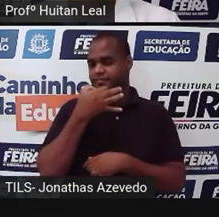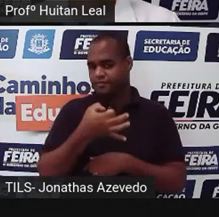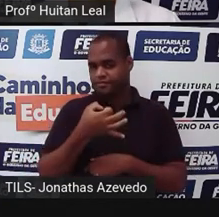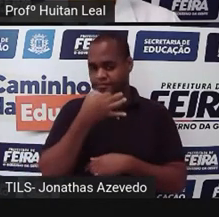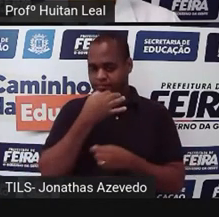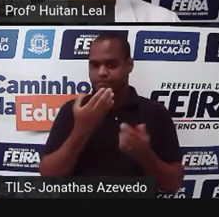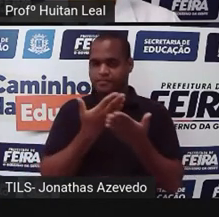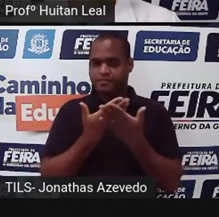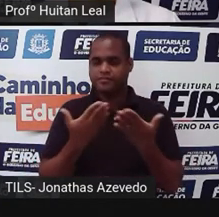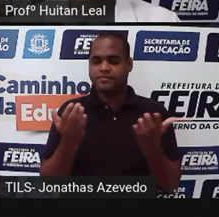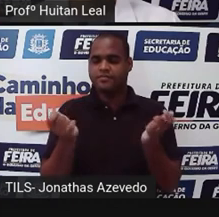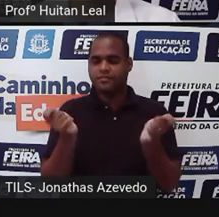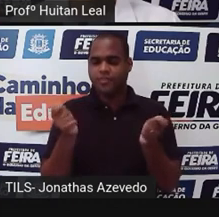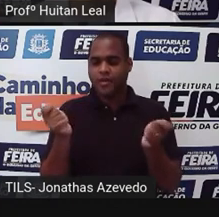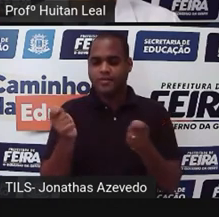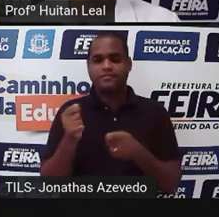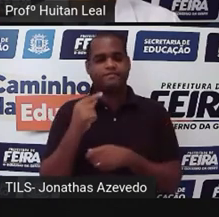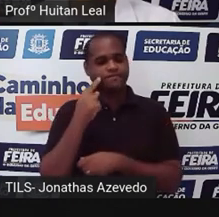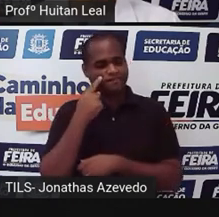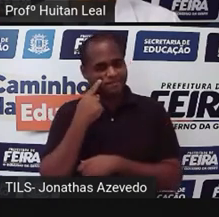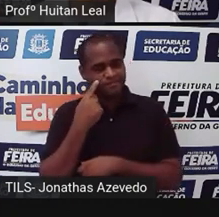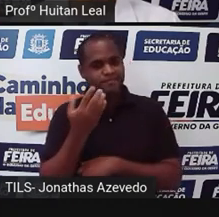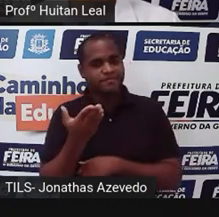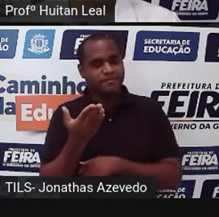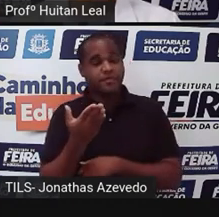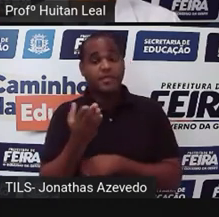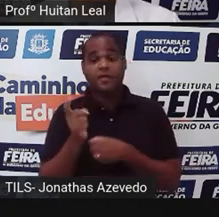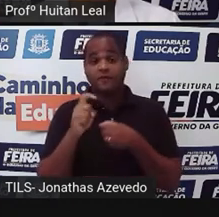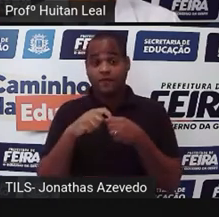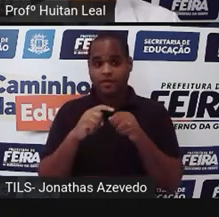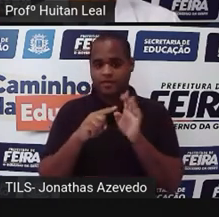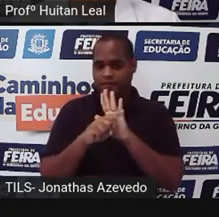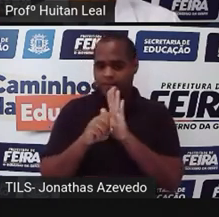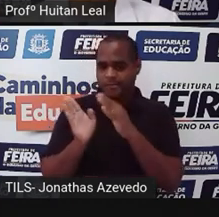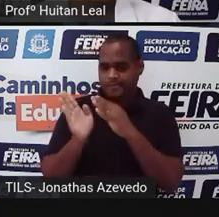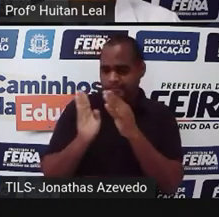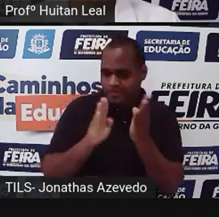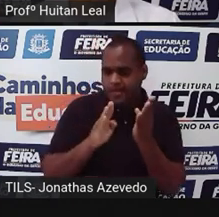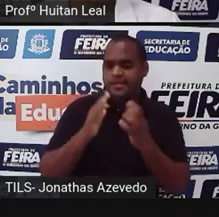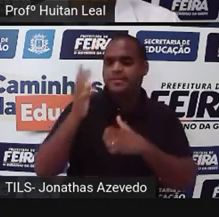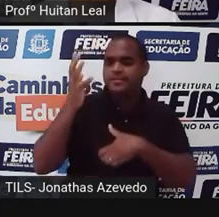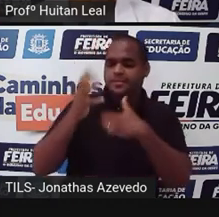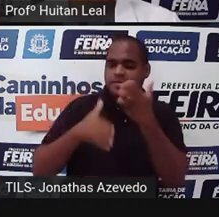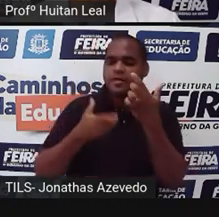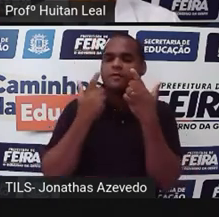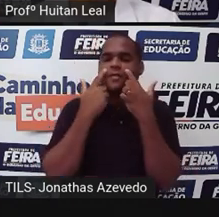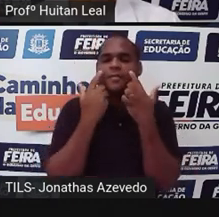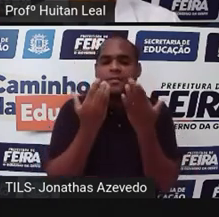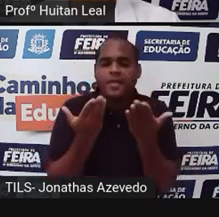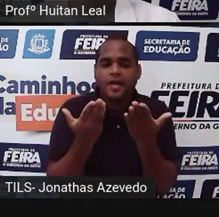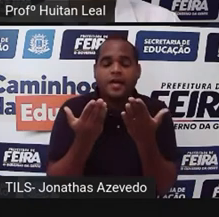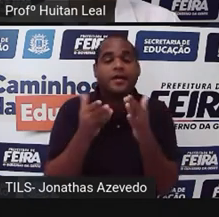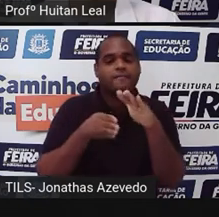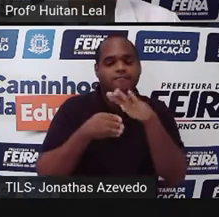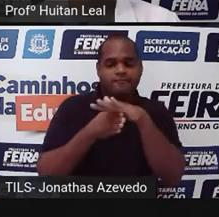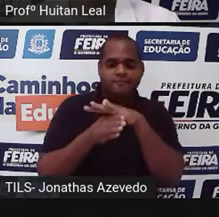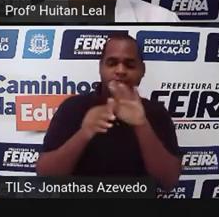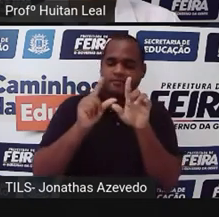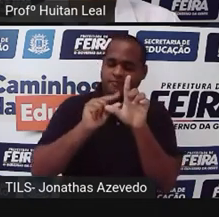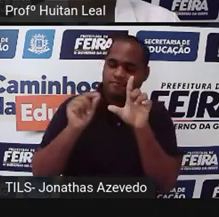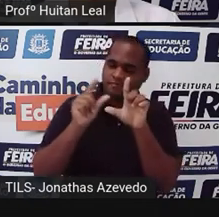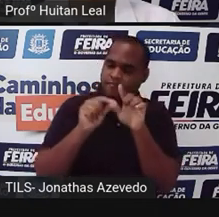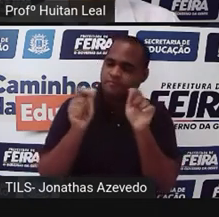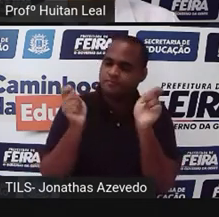não é? Se você pode observar aí. Pode voltar o vídeo depois. e observar e acessar esses links,